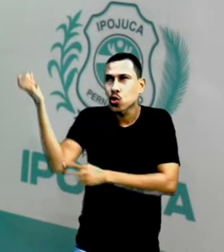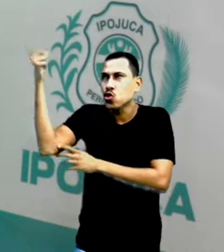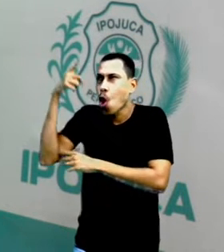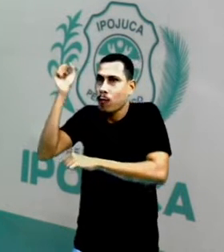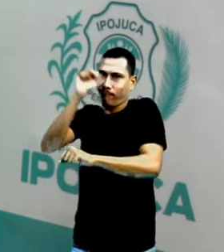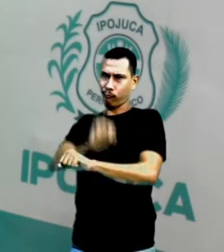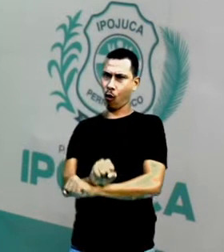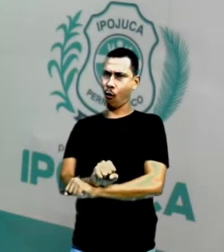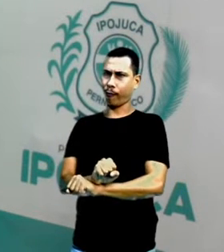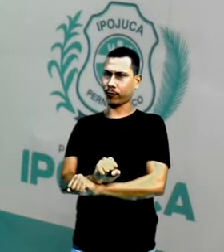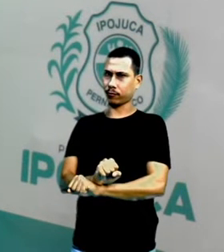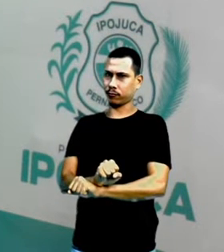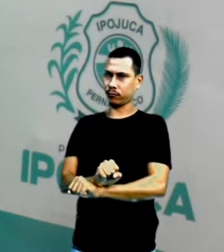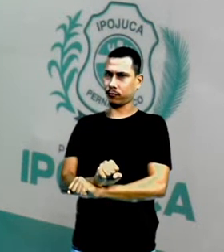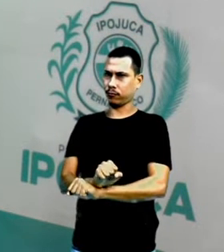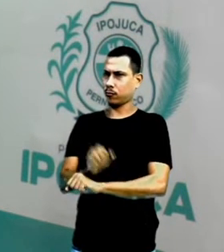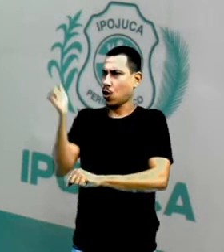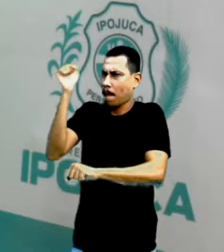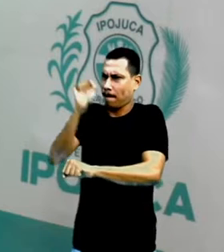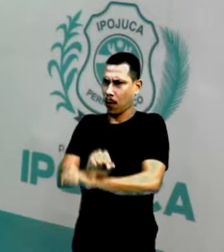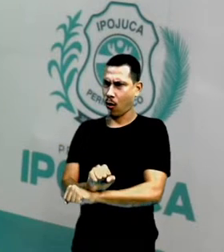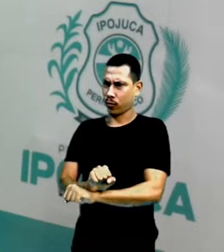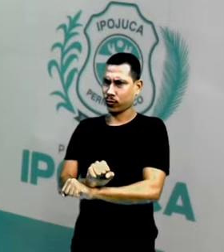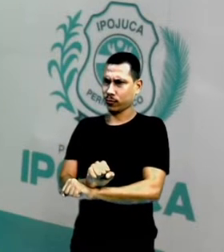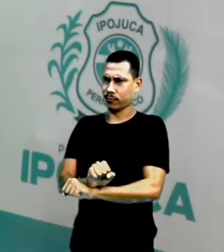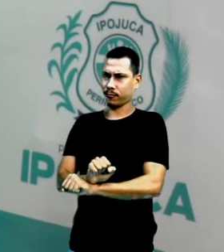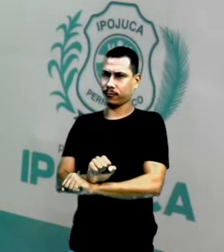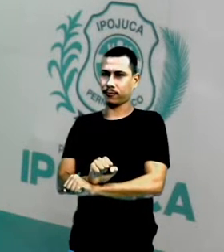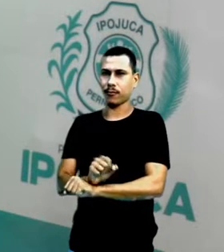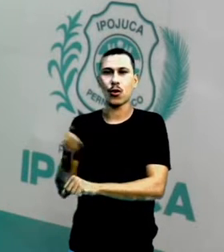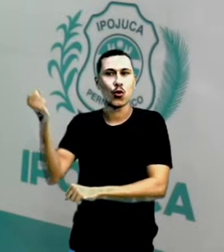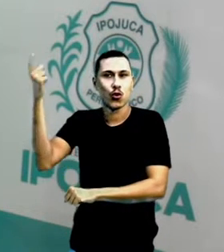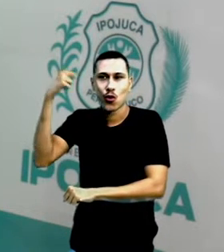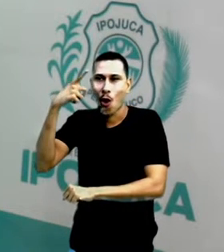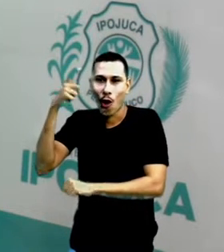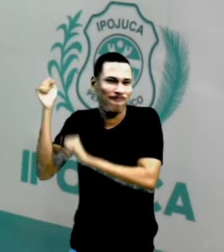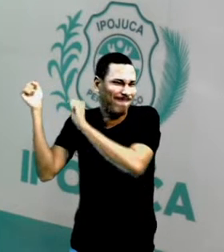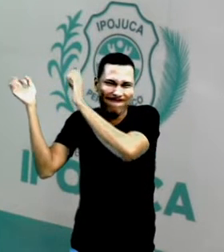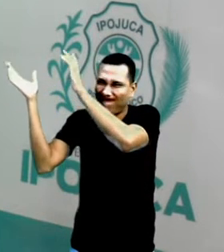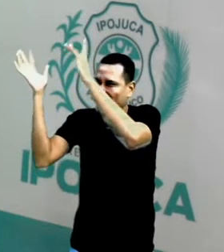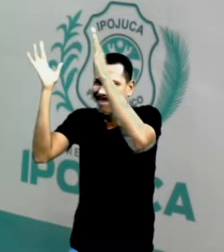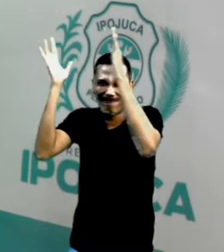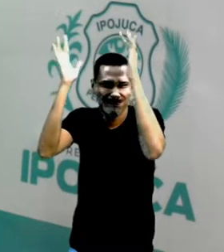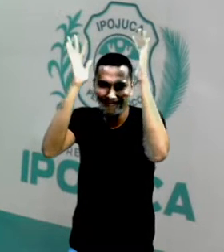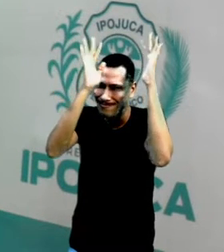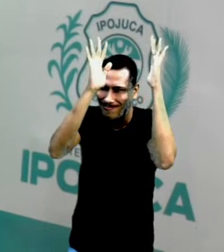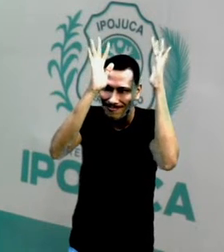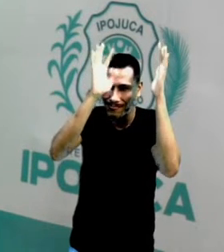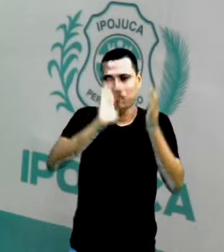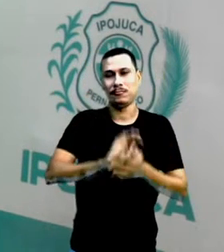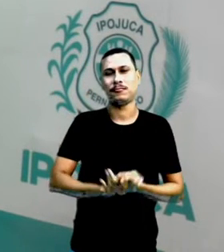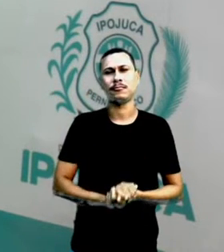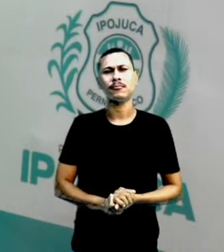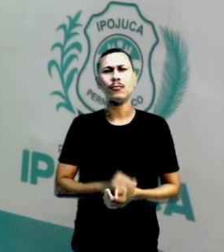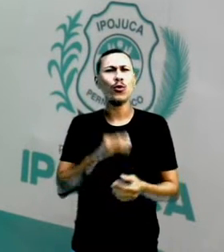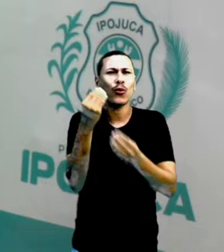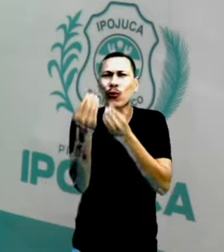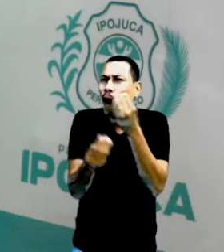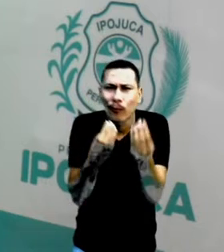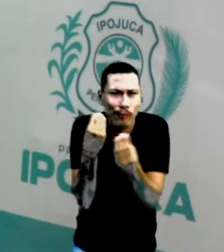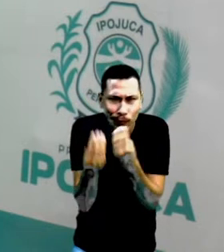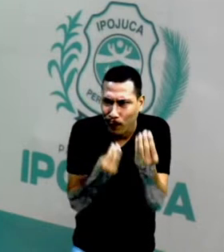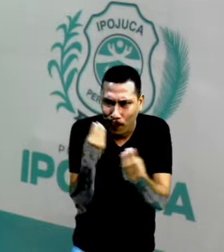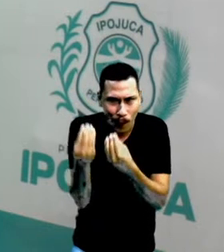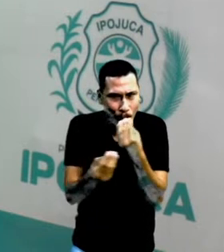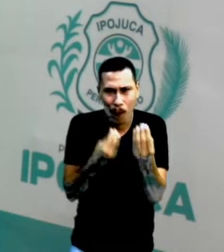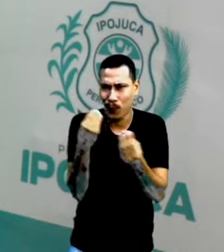sol ele fica lá, paradinho, ele não sai do lugar? E como assim?